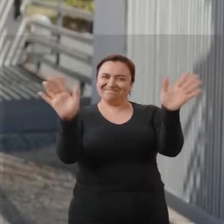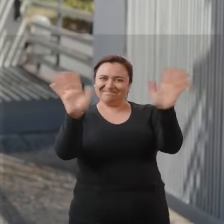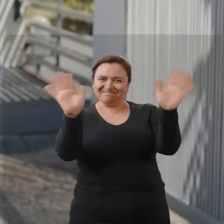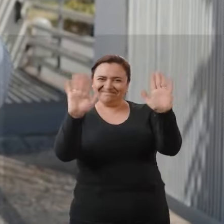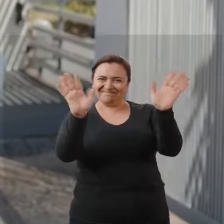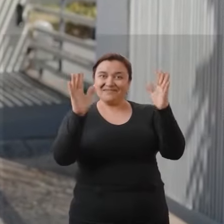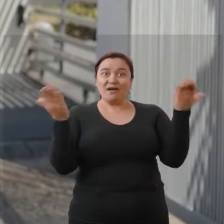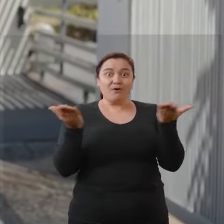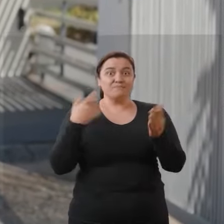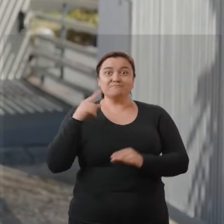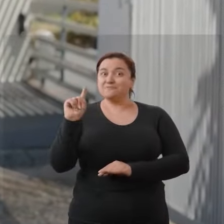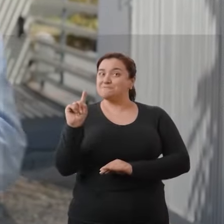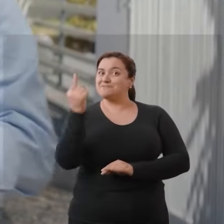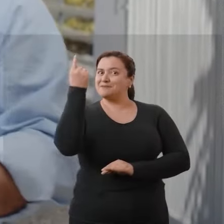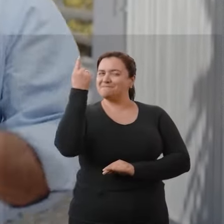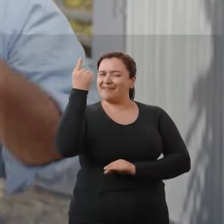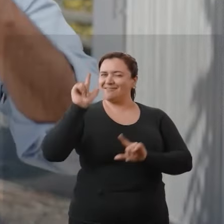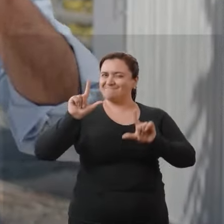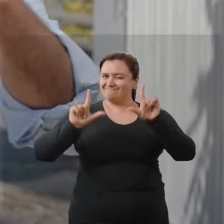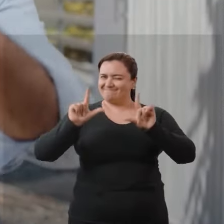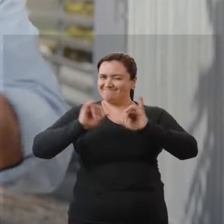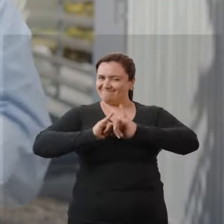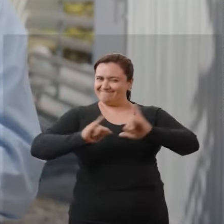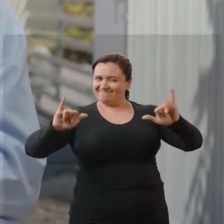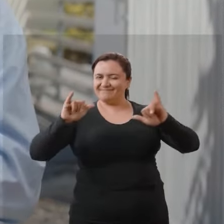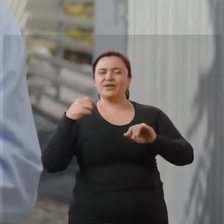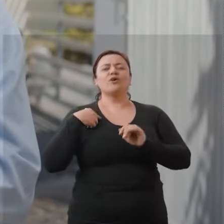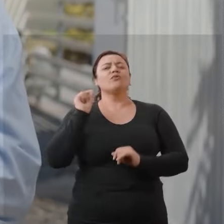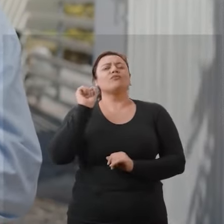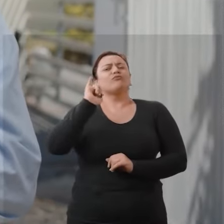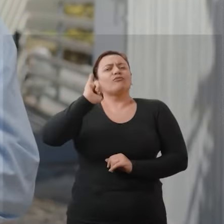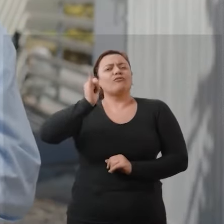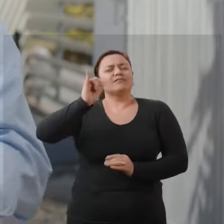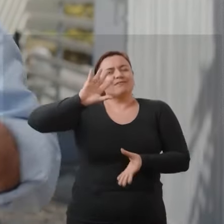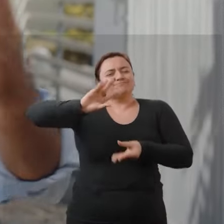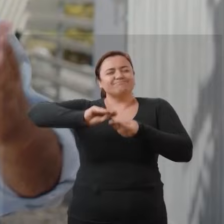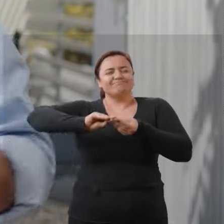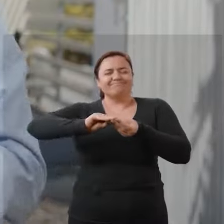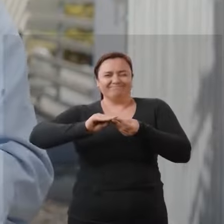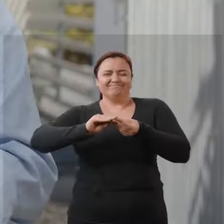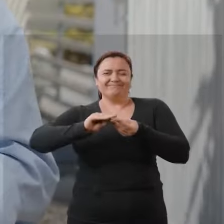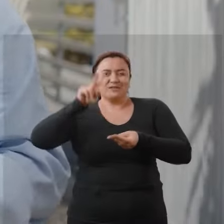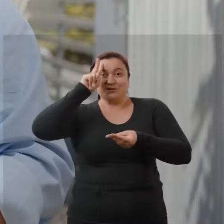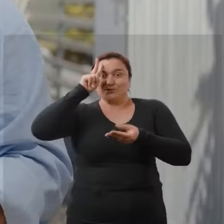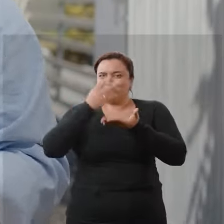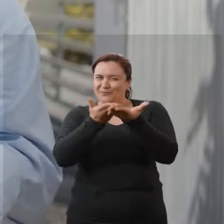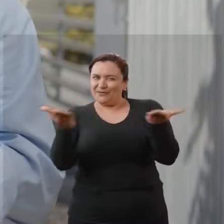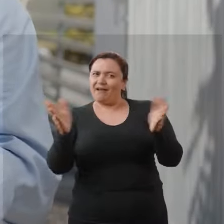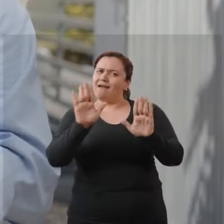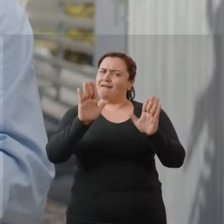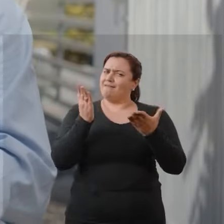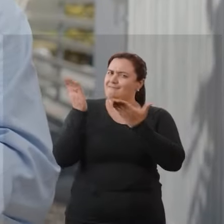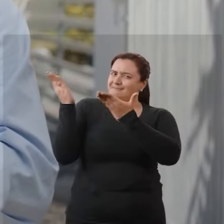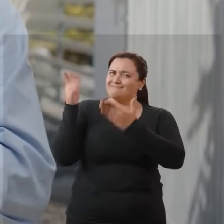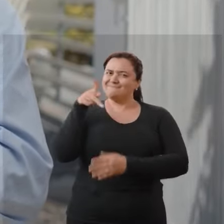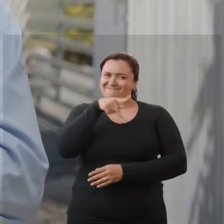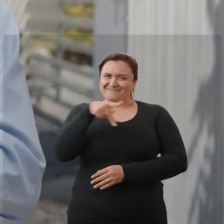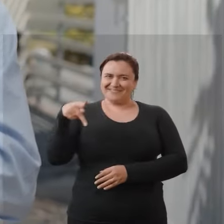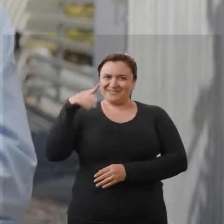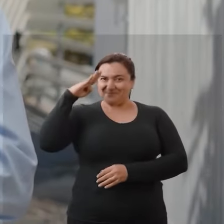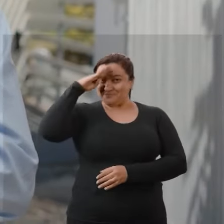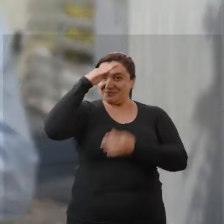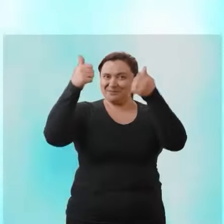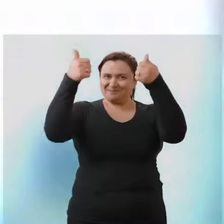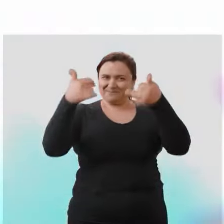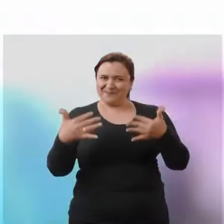Pessoal, esse é o meu primeiro programa. Eu vou contar um pouquinho de mim para vocês. Aliás, deixar o presidente Bolsonaro falar